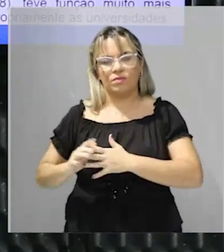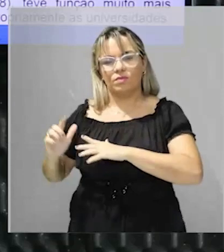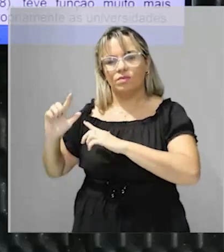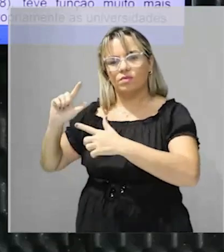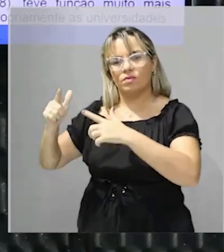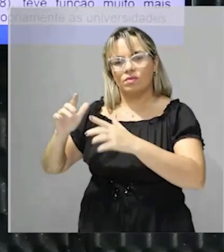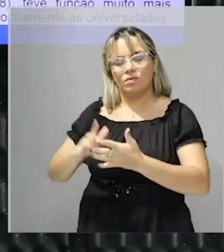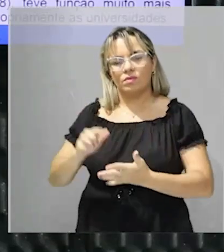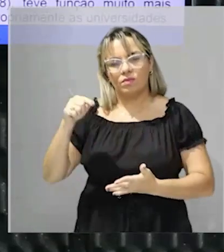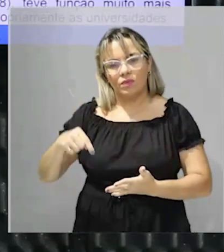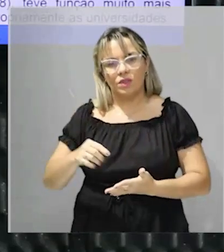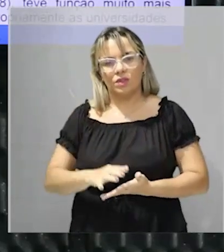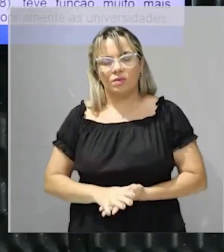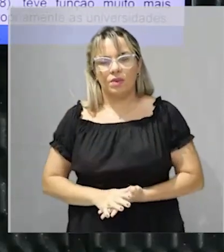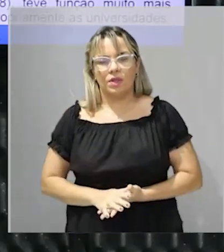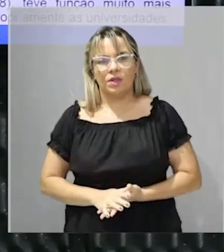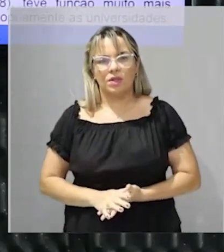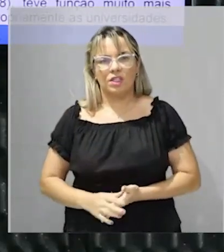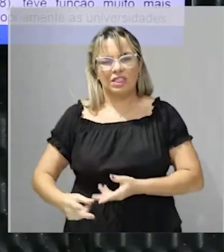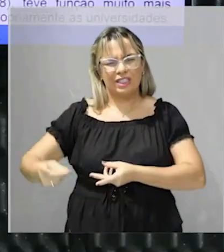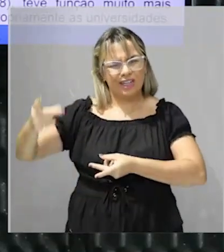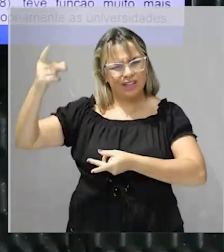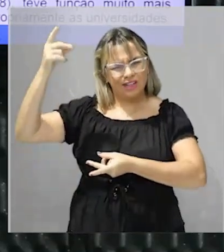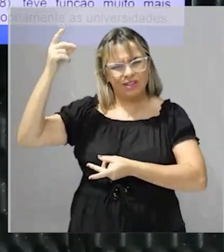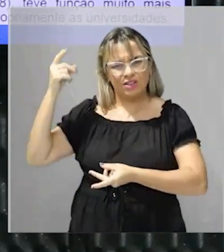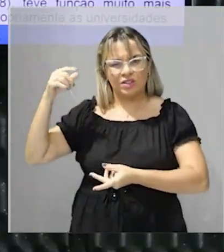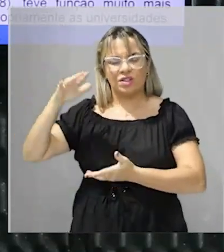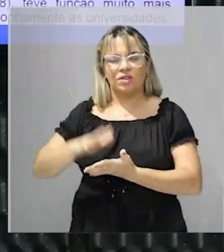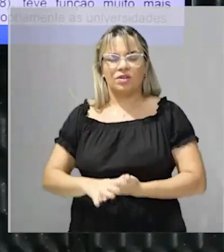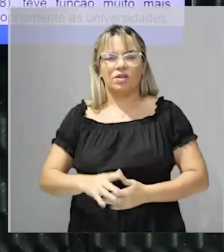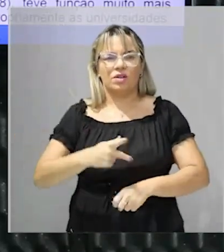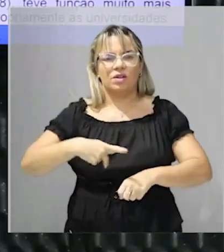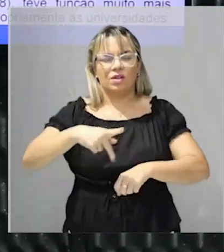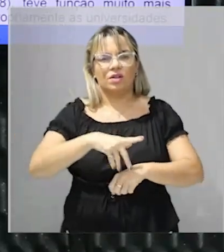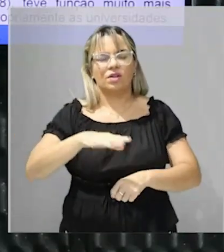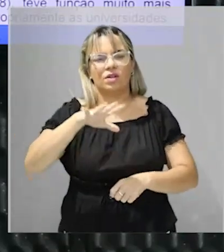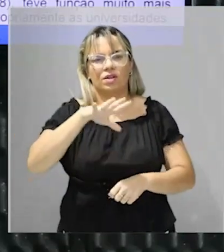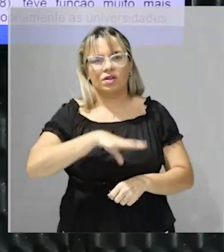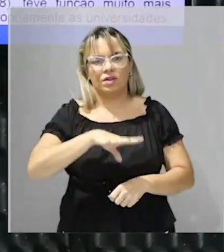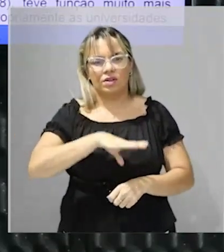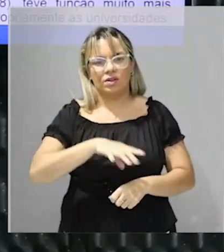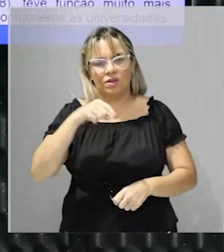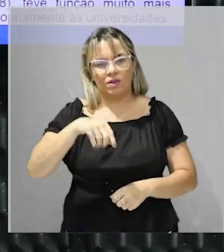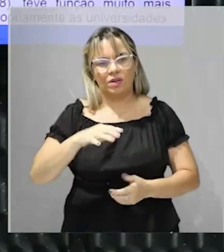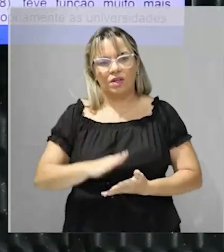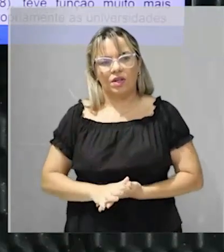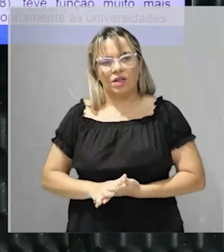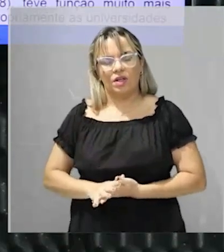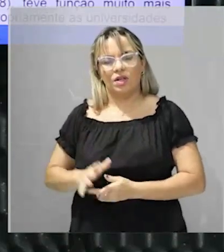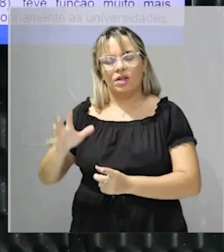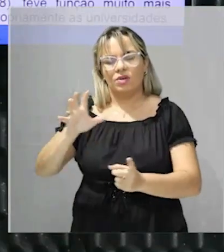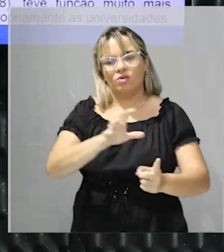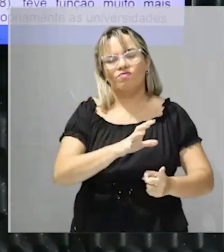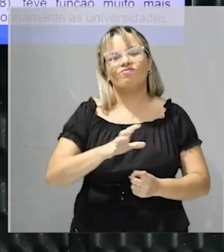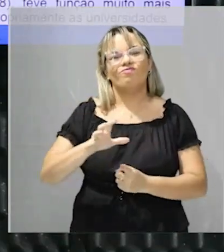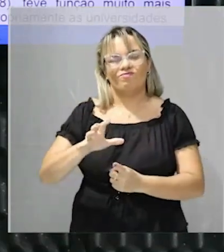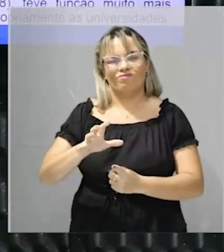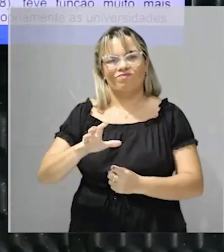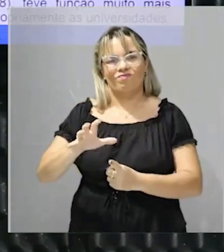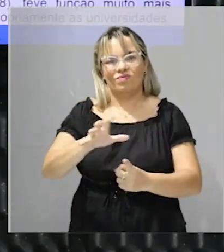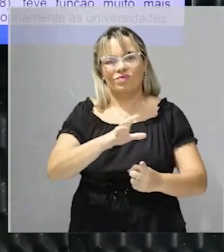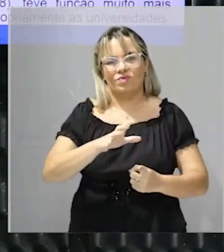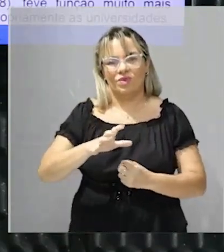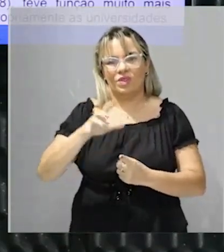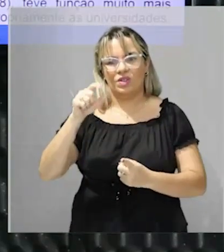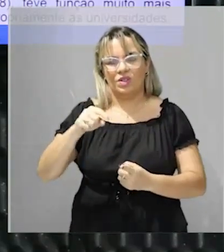burocrática portuguesa. A tradição portuguesa burocrática é que favoreceu essa questão da